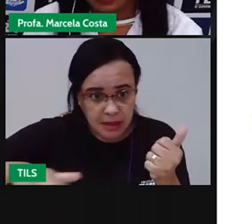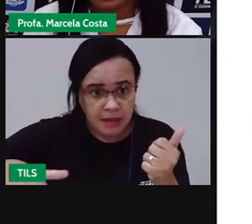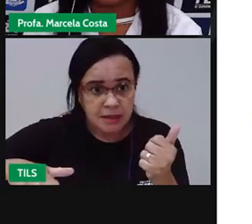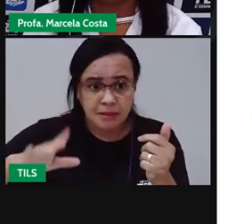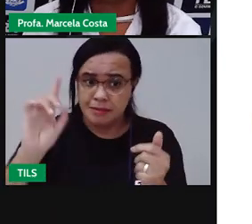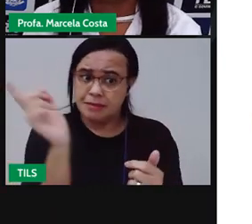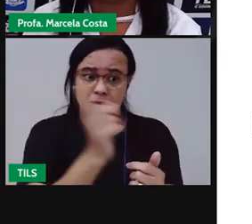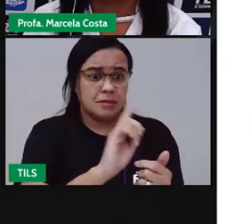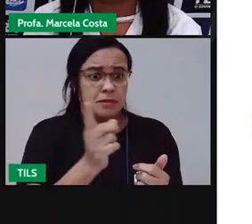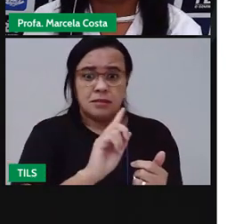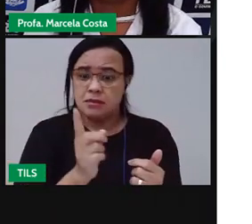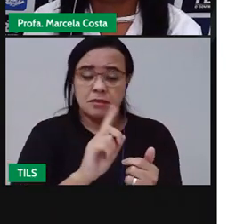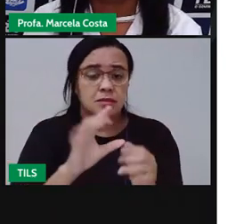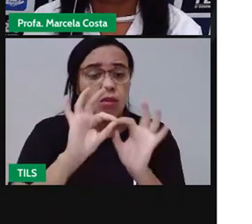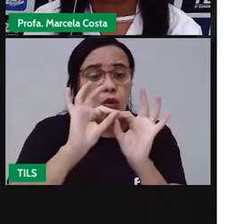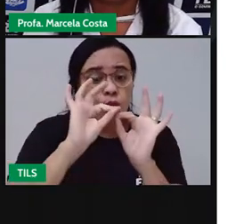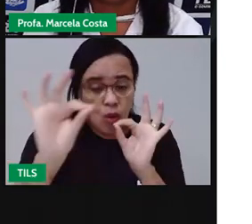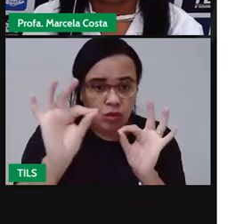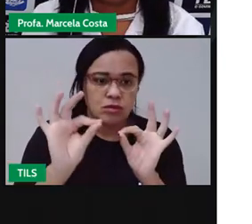cortar.